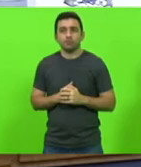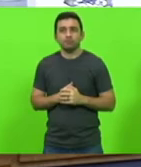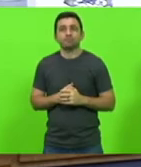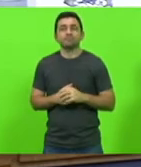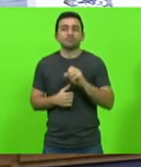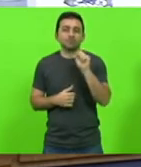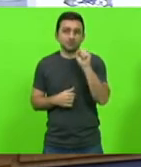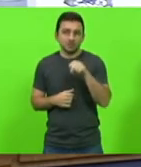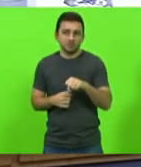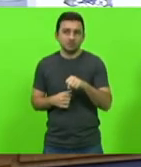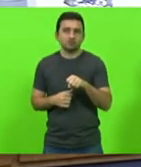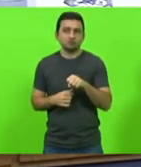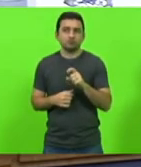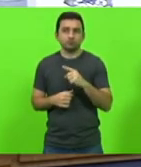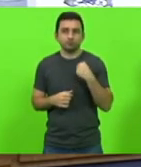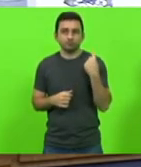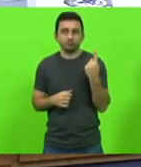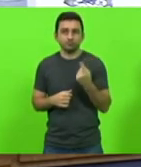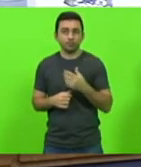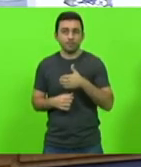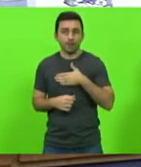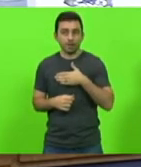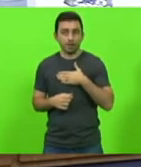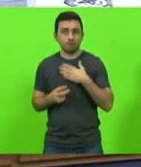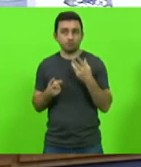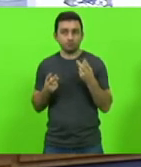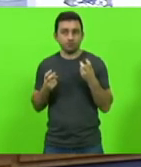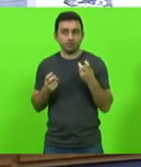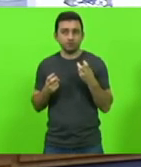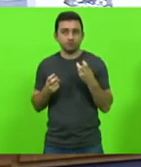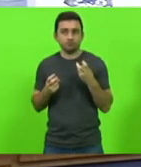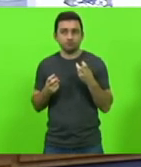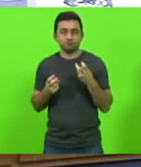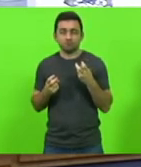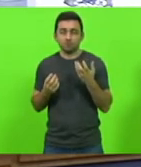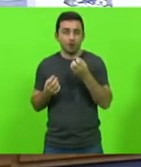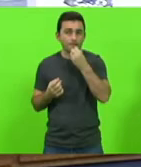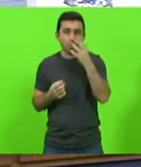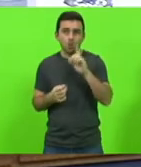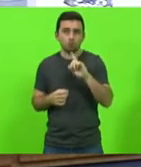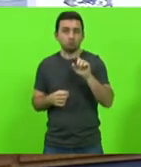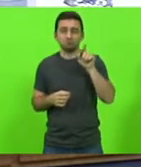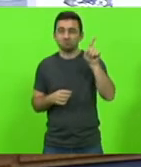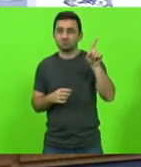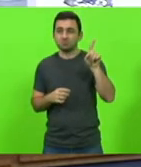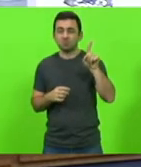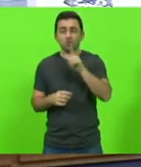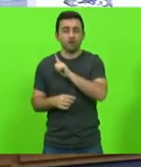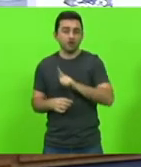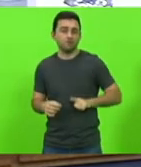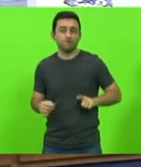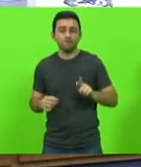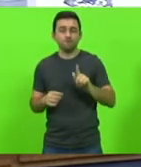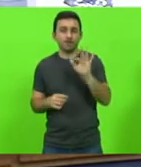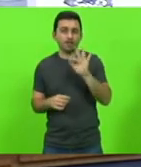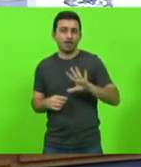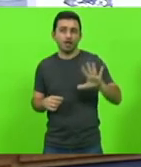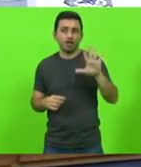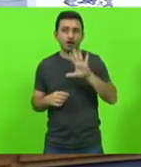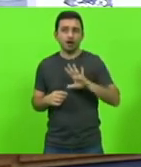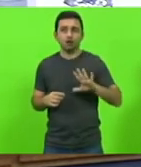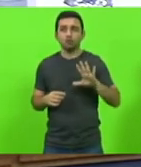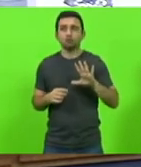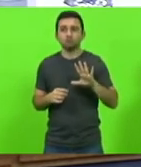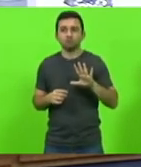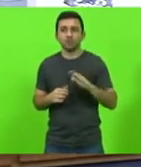algo que no meu ver não mandamos um recado positivo para o governo federal ao qual eu acredito